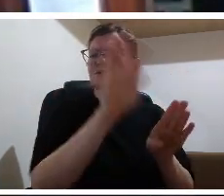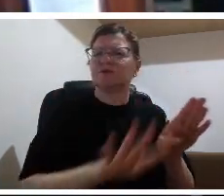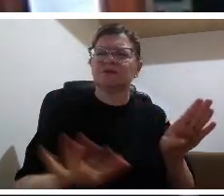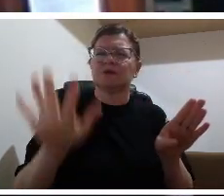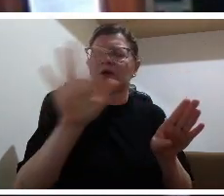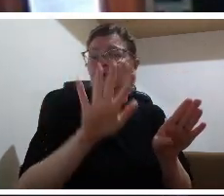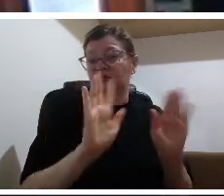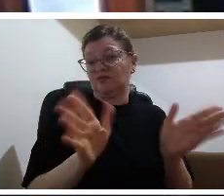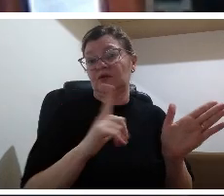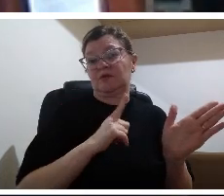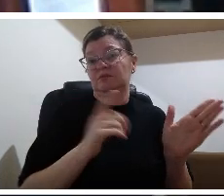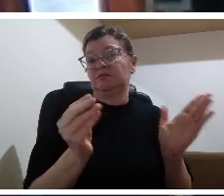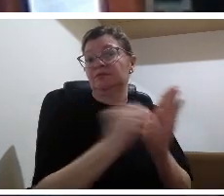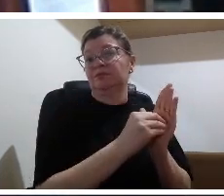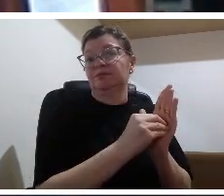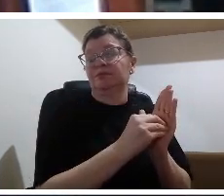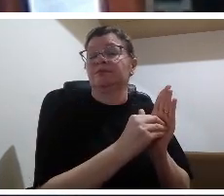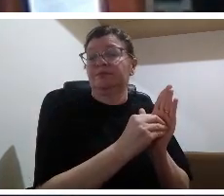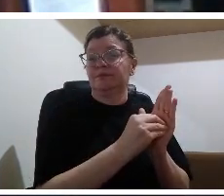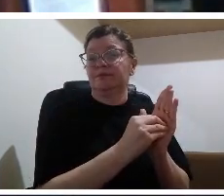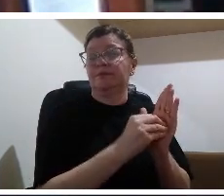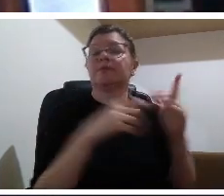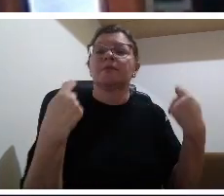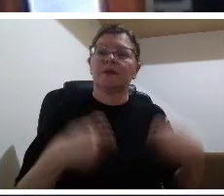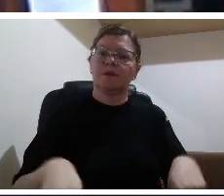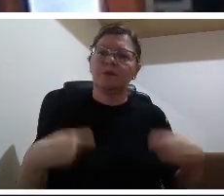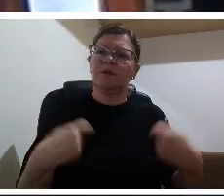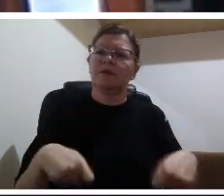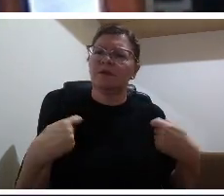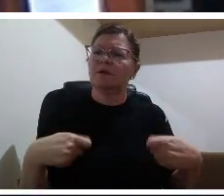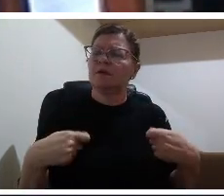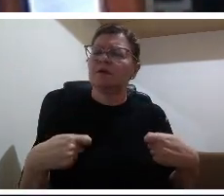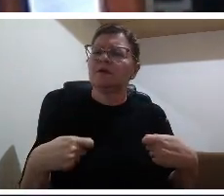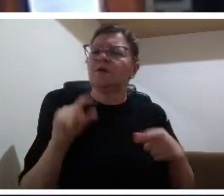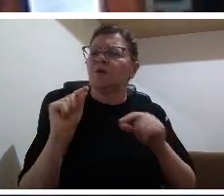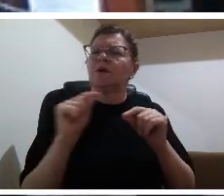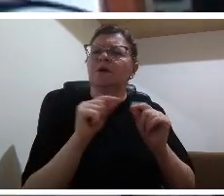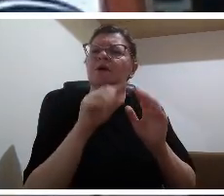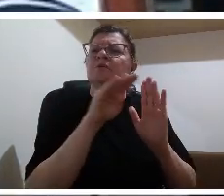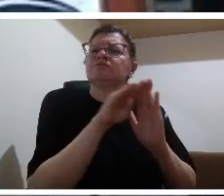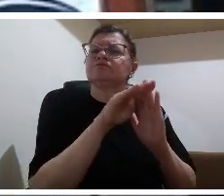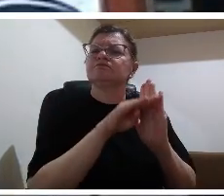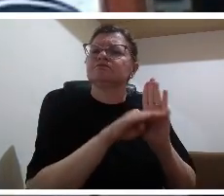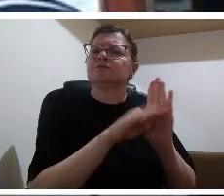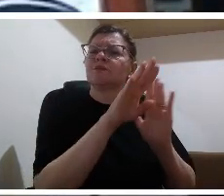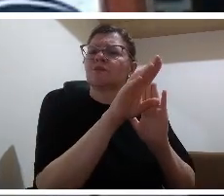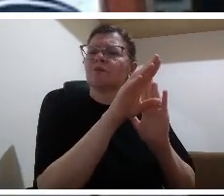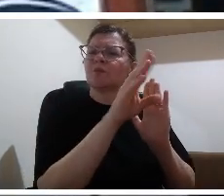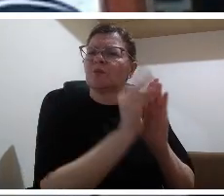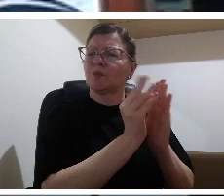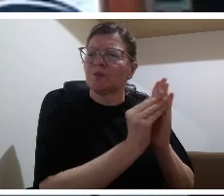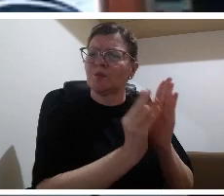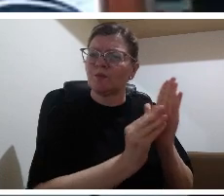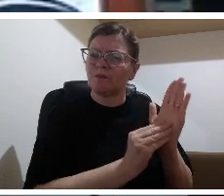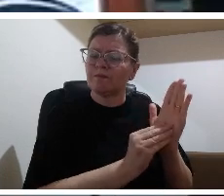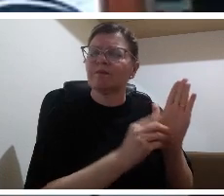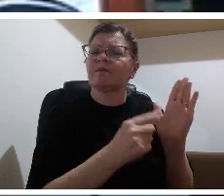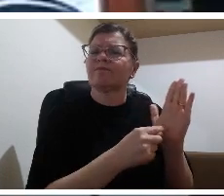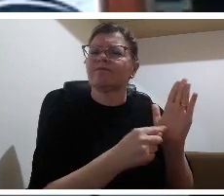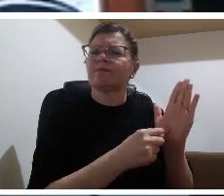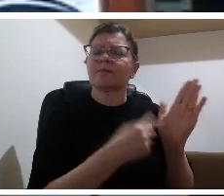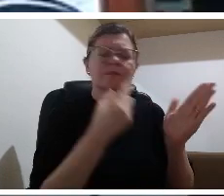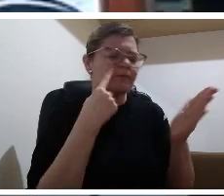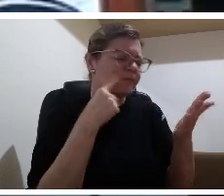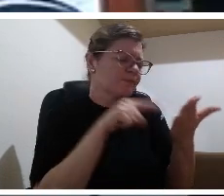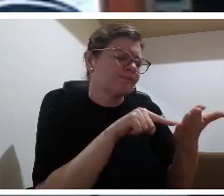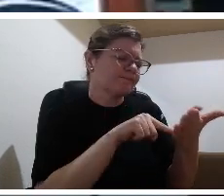postos lá e verificar selecionar dentre eles porque são muitos em cada área em cada você pode ver que são